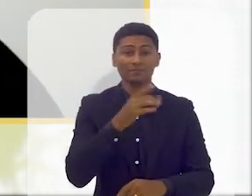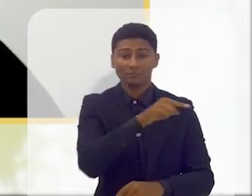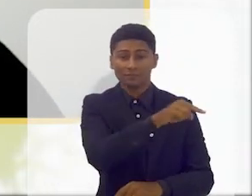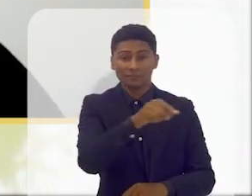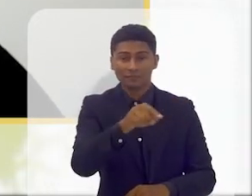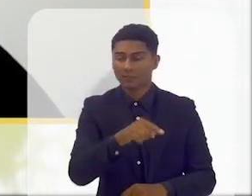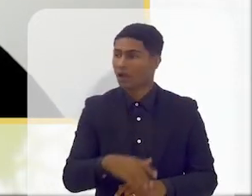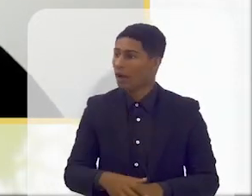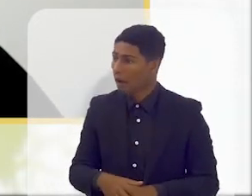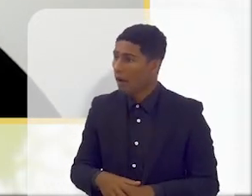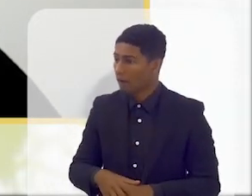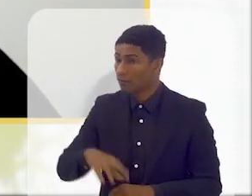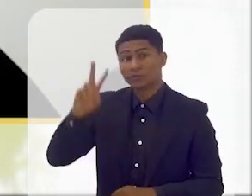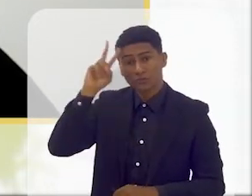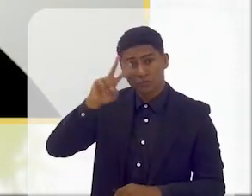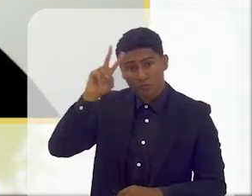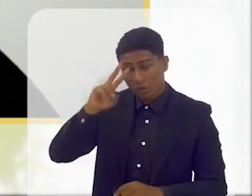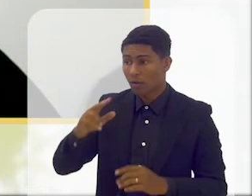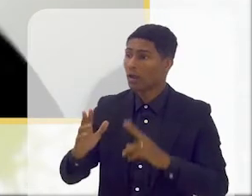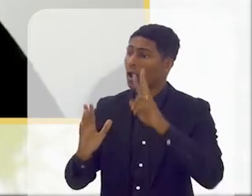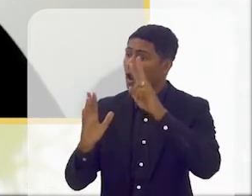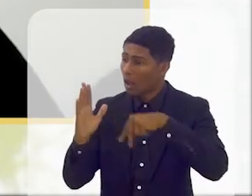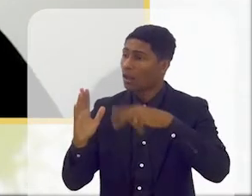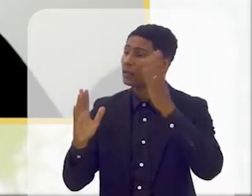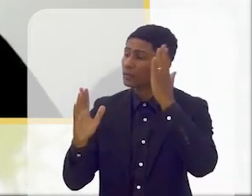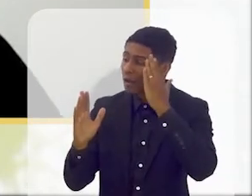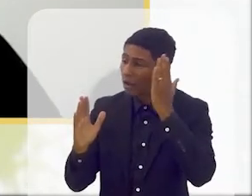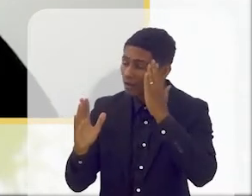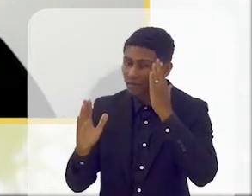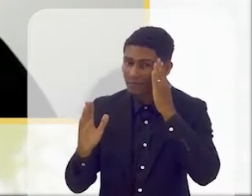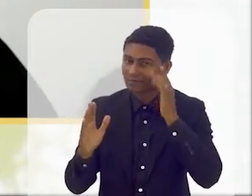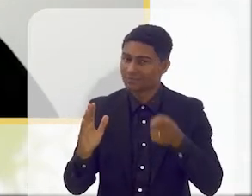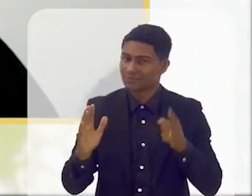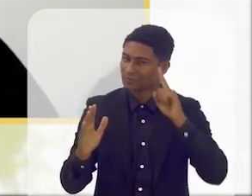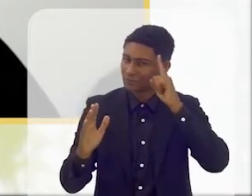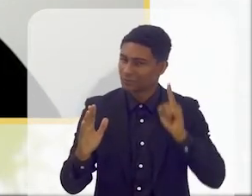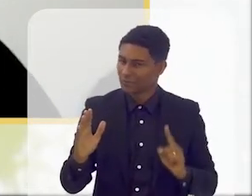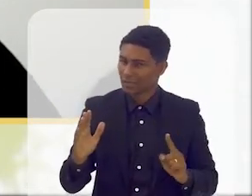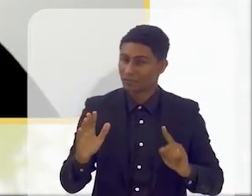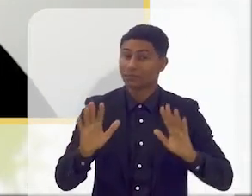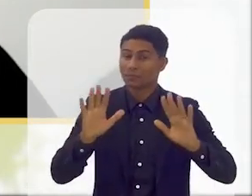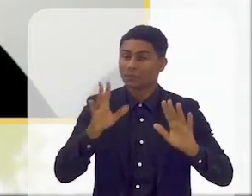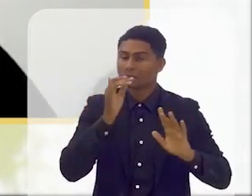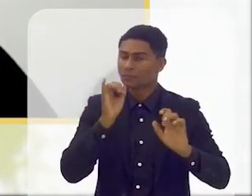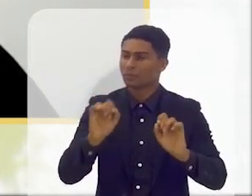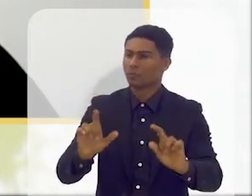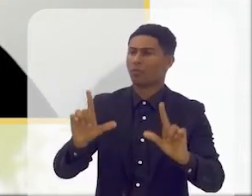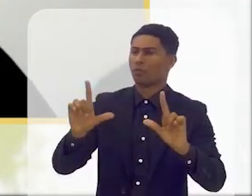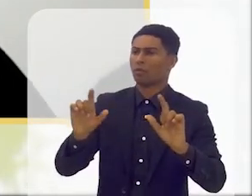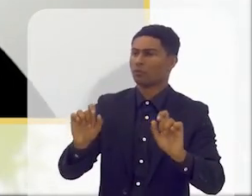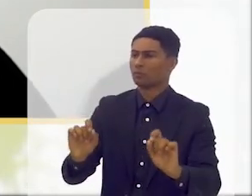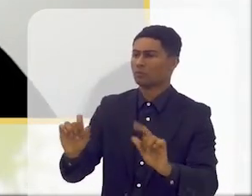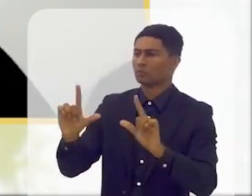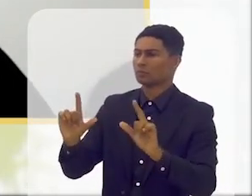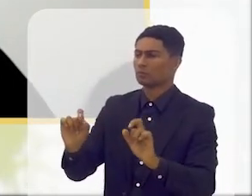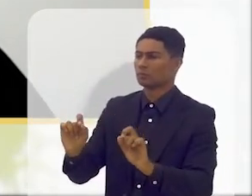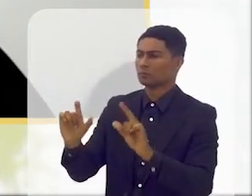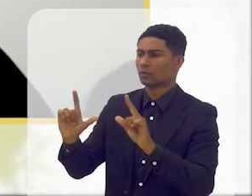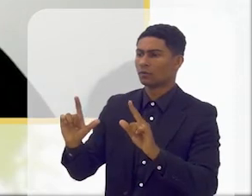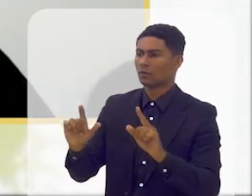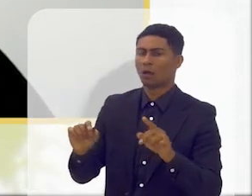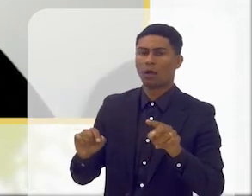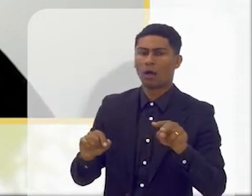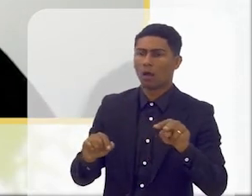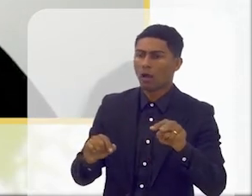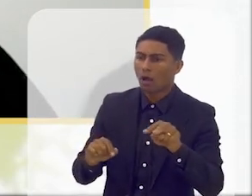já sei ler a história, vovó, já sei, não sabe, mas vai seguindo os emojis, esse código pictográfico